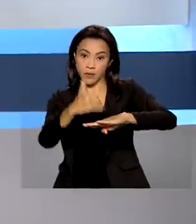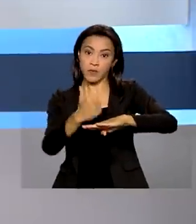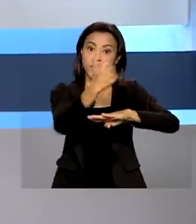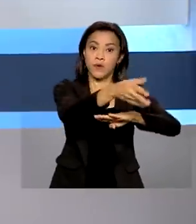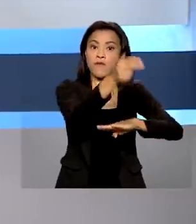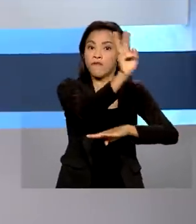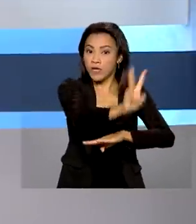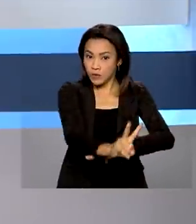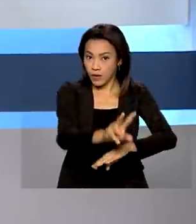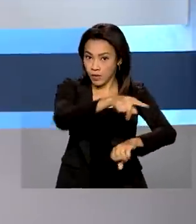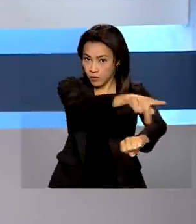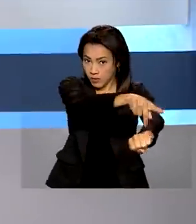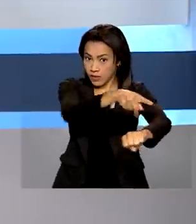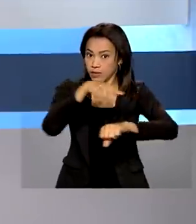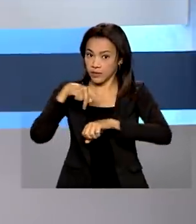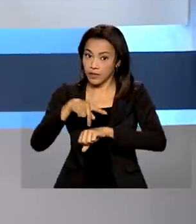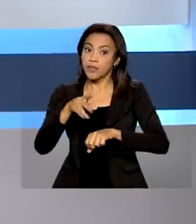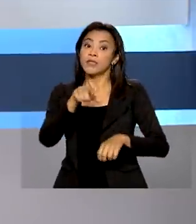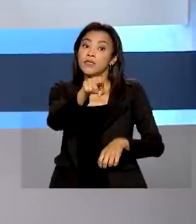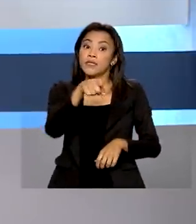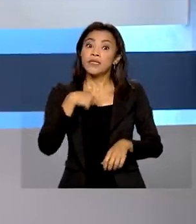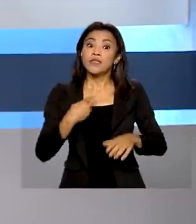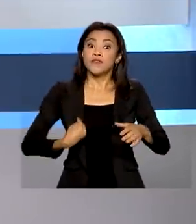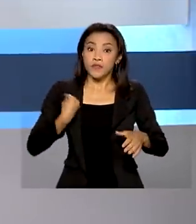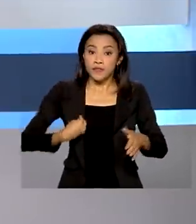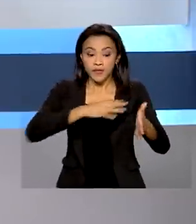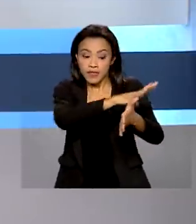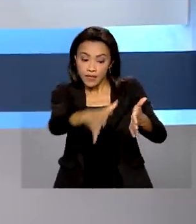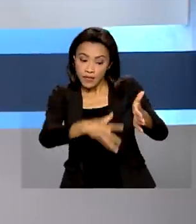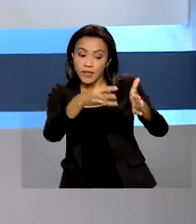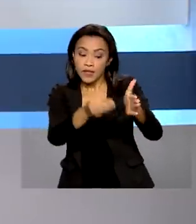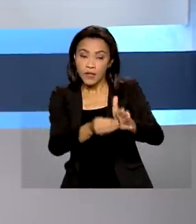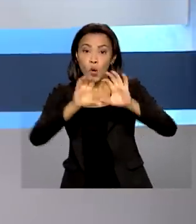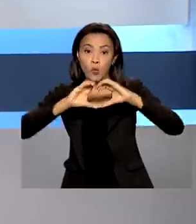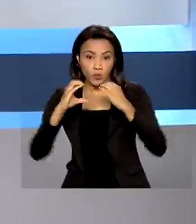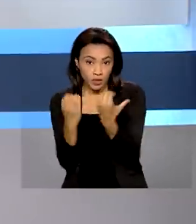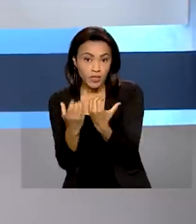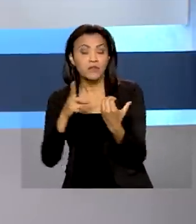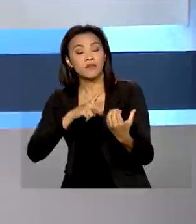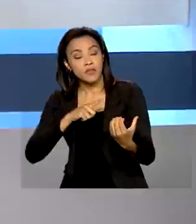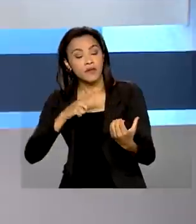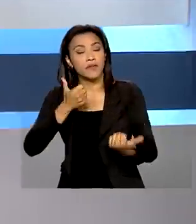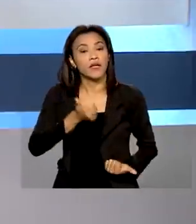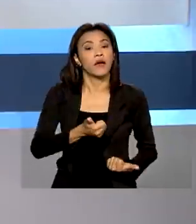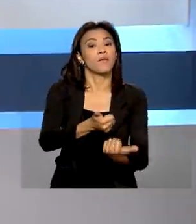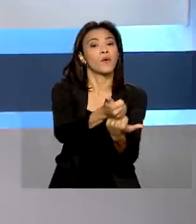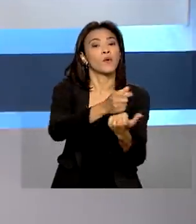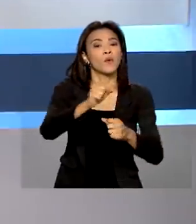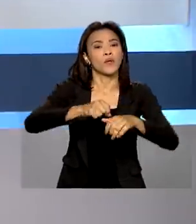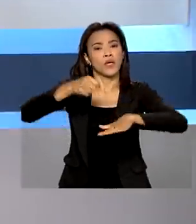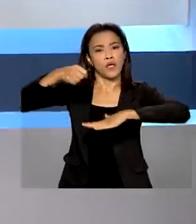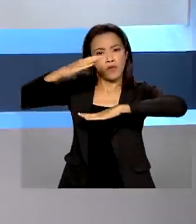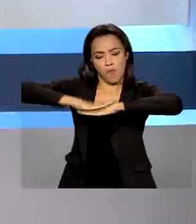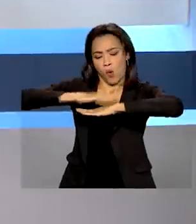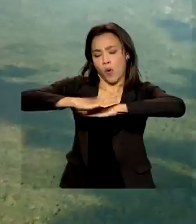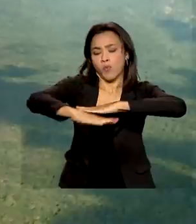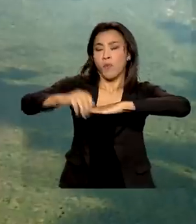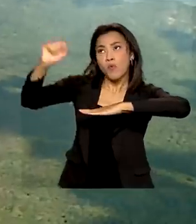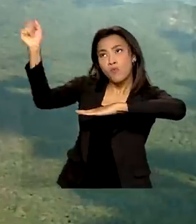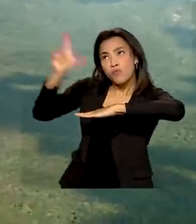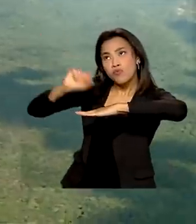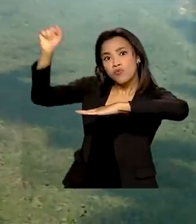Comunidades que vivem no meio da selva amazônica também serão beneficiadas com a instalação de placas fotovoltaicas.